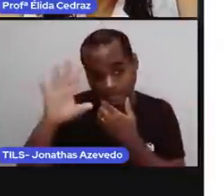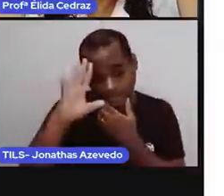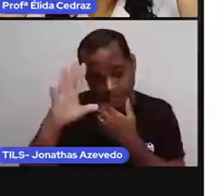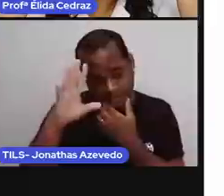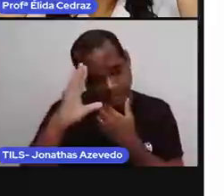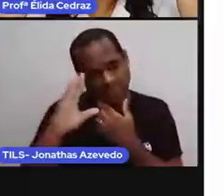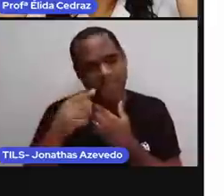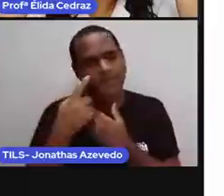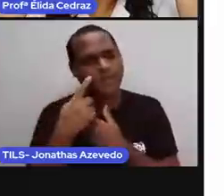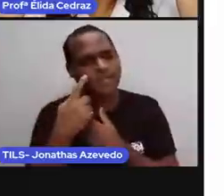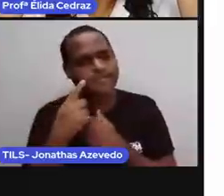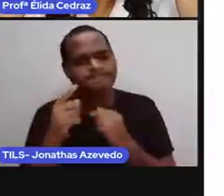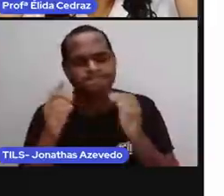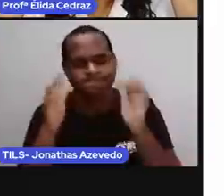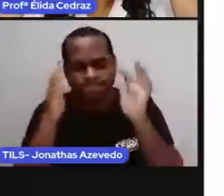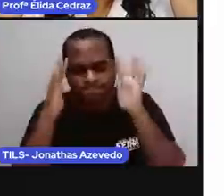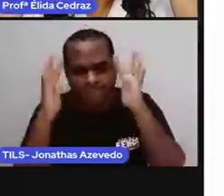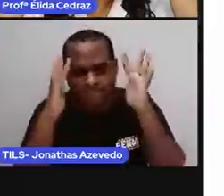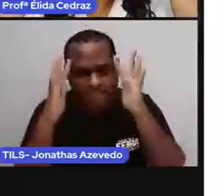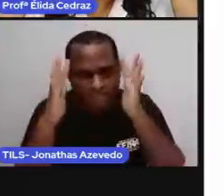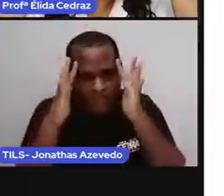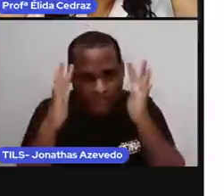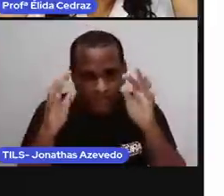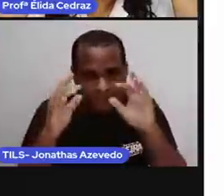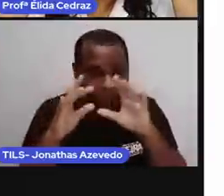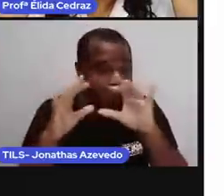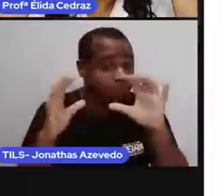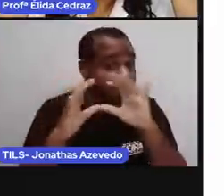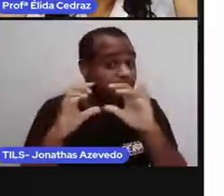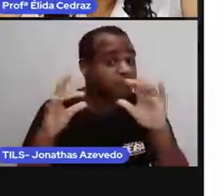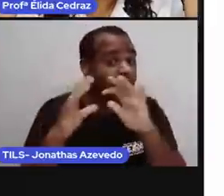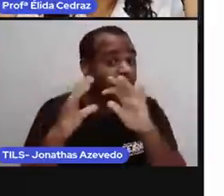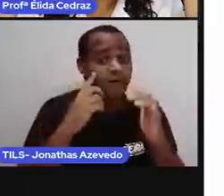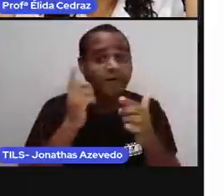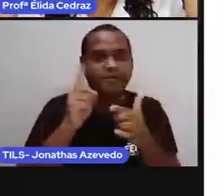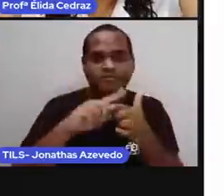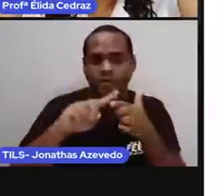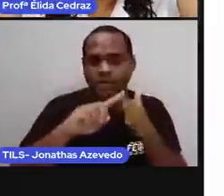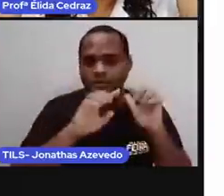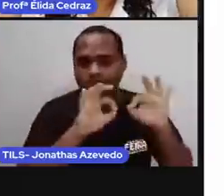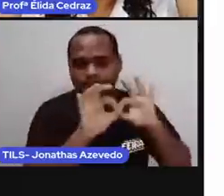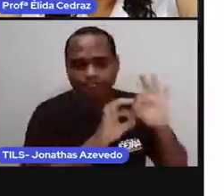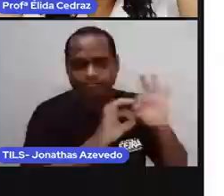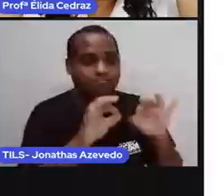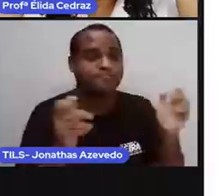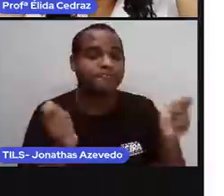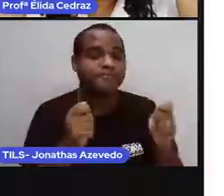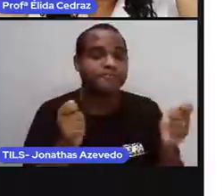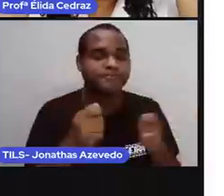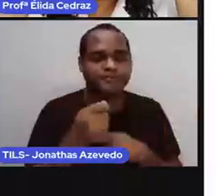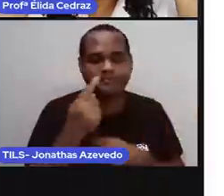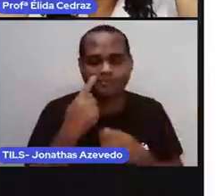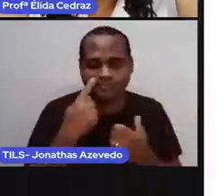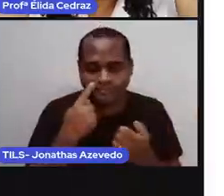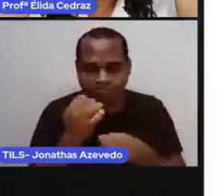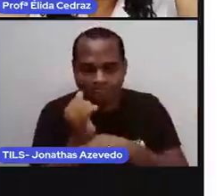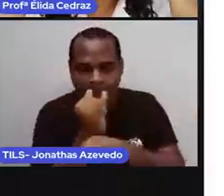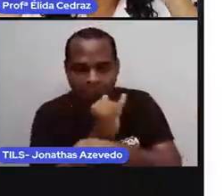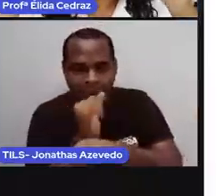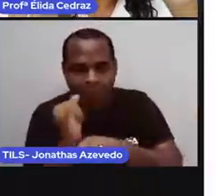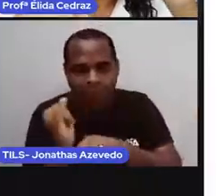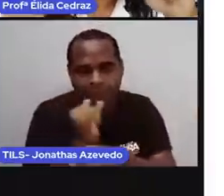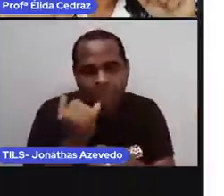Como é que você imaginou que ia resolver esse probleminha? Cria a estratégia aí na sua cabecinha